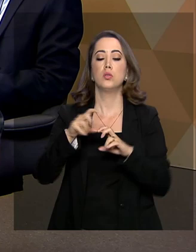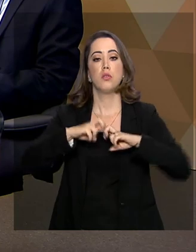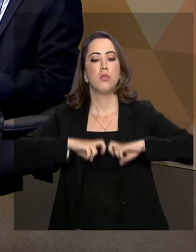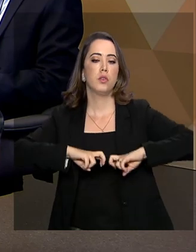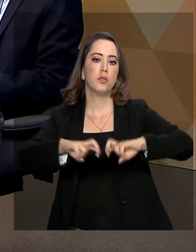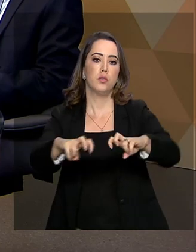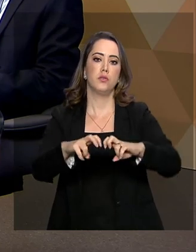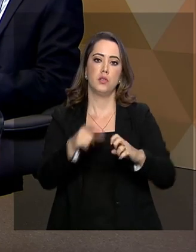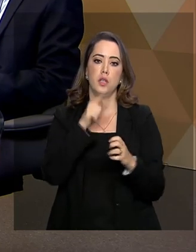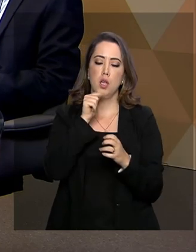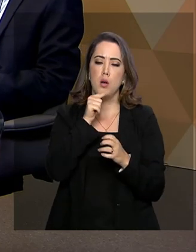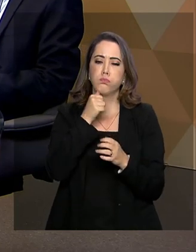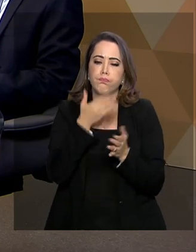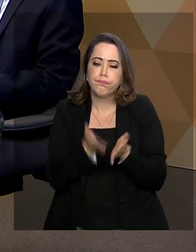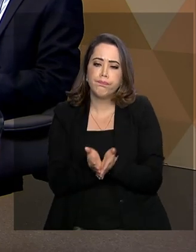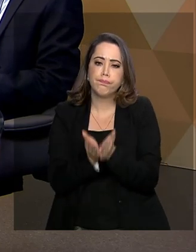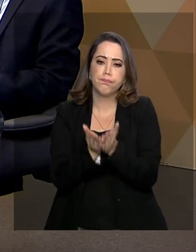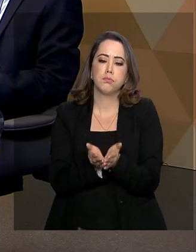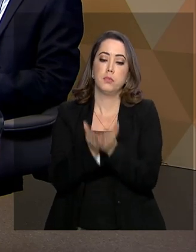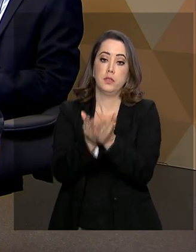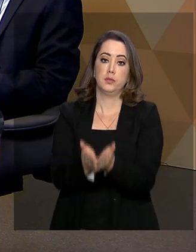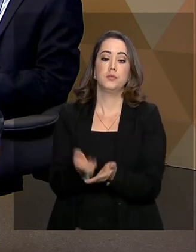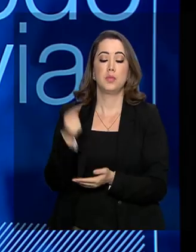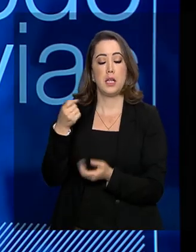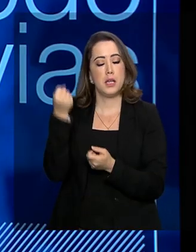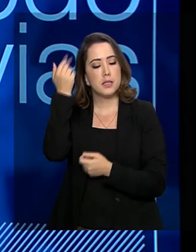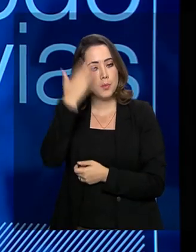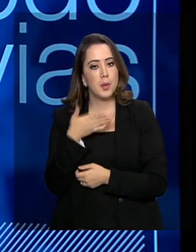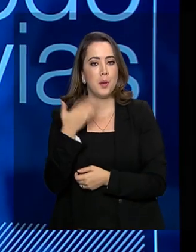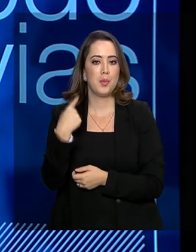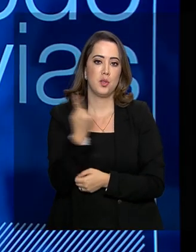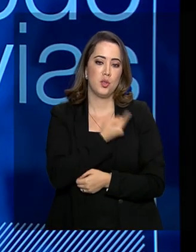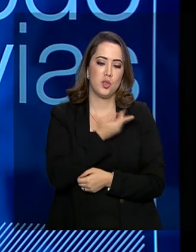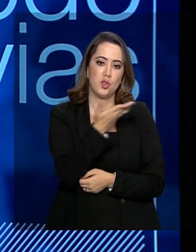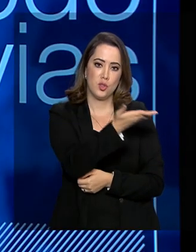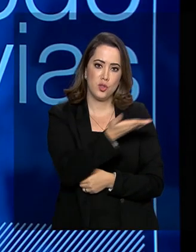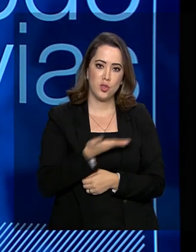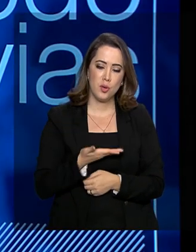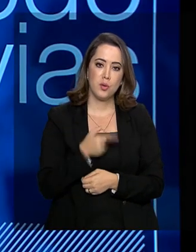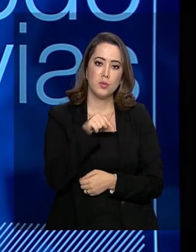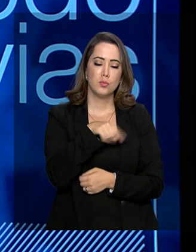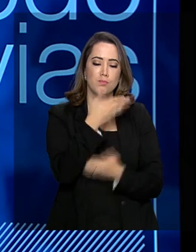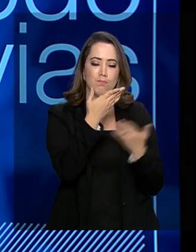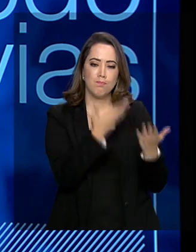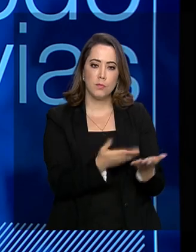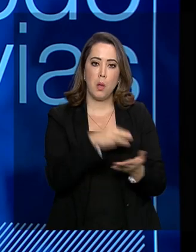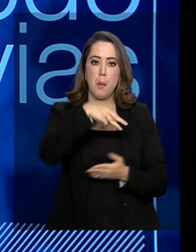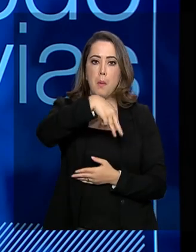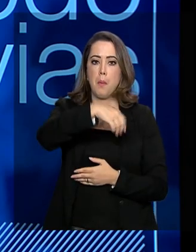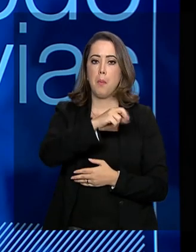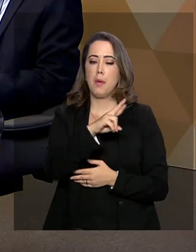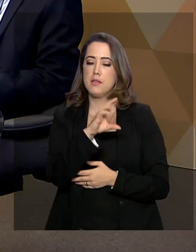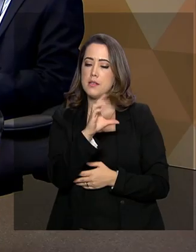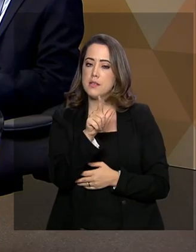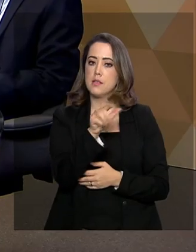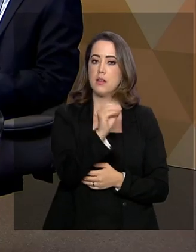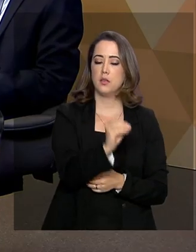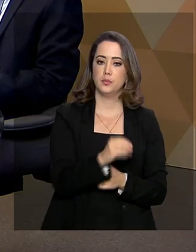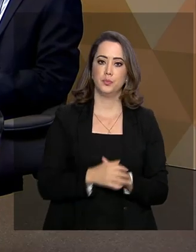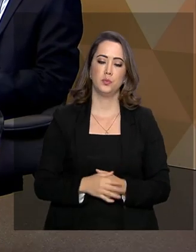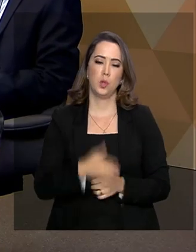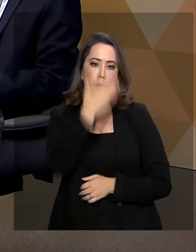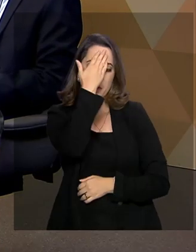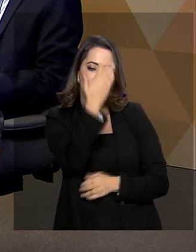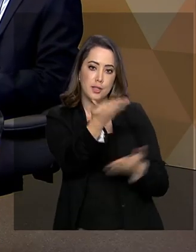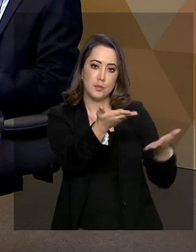E quem fala mais para a gente sobre isso é o secretário executivo do Ministério da Infraestrutura, Marcelo Sampaio. Muito